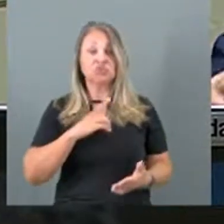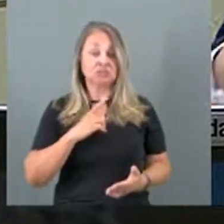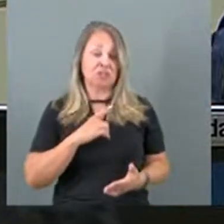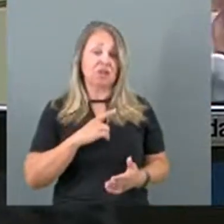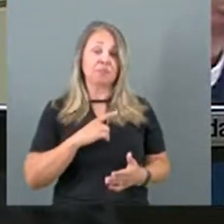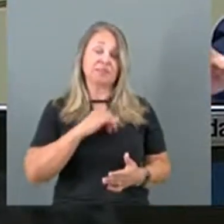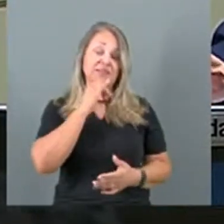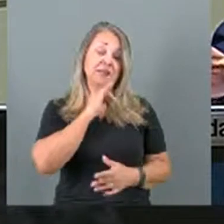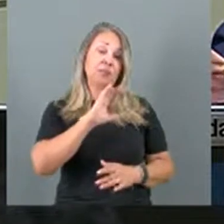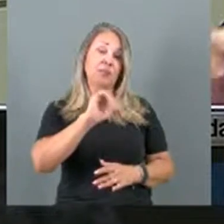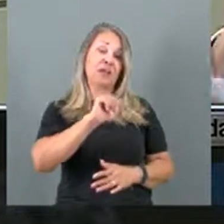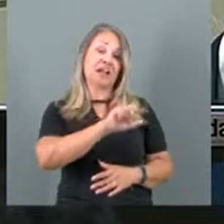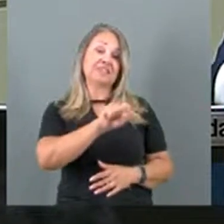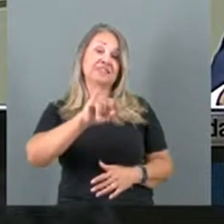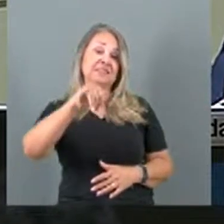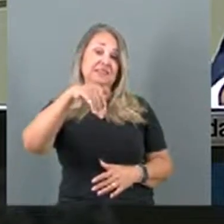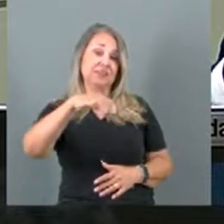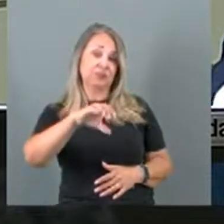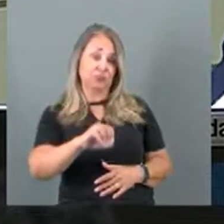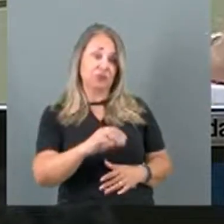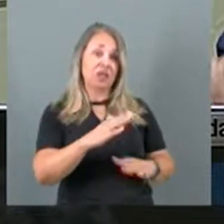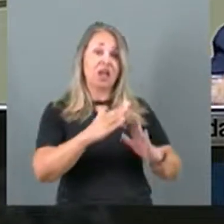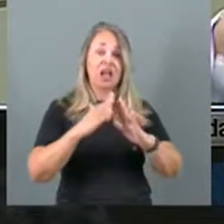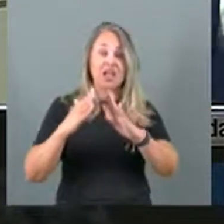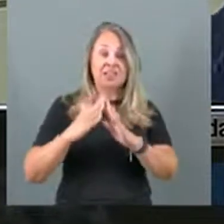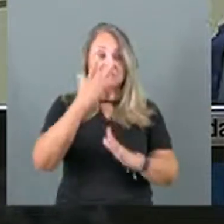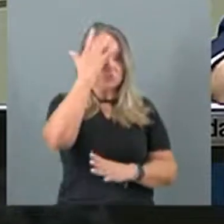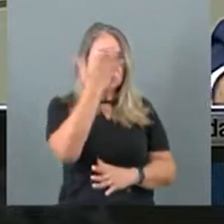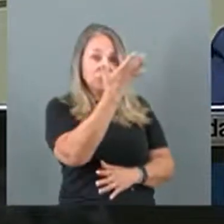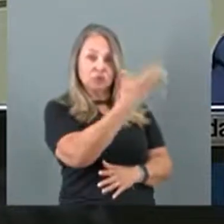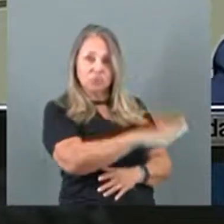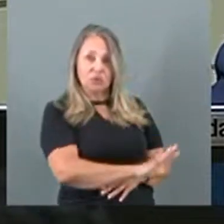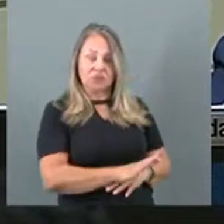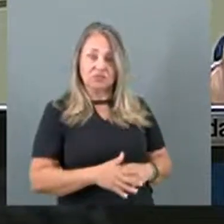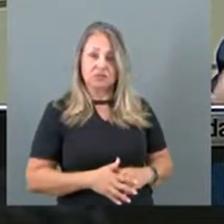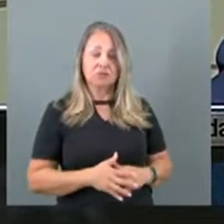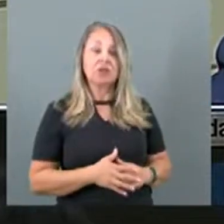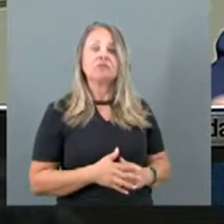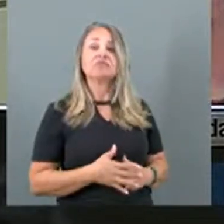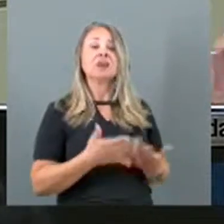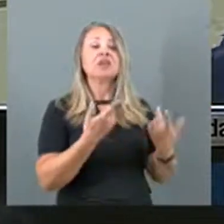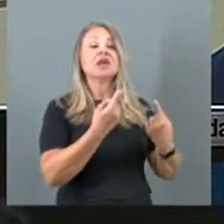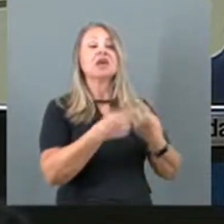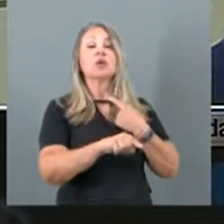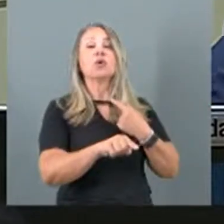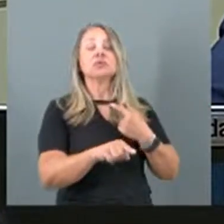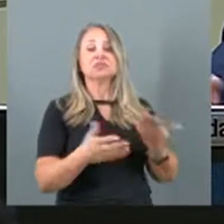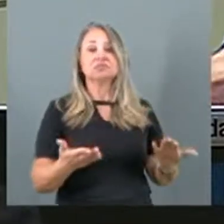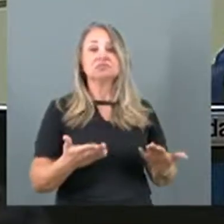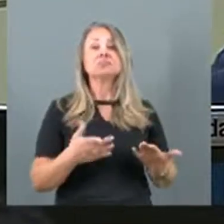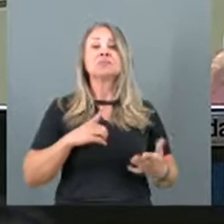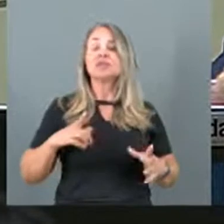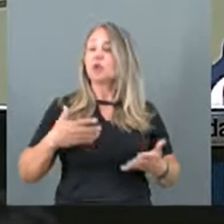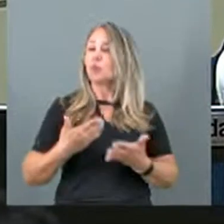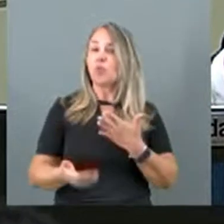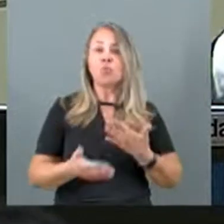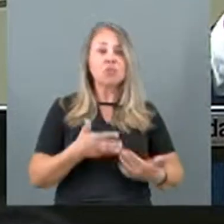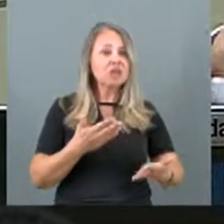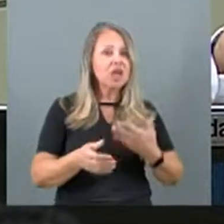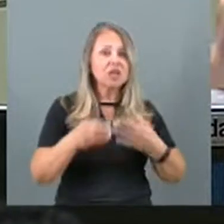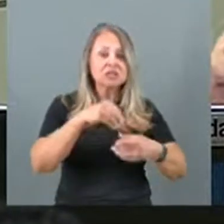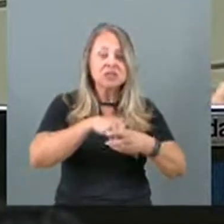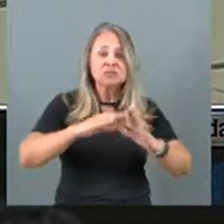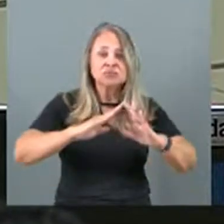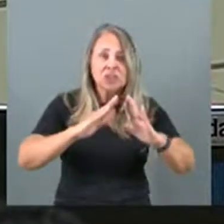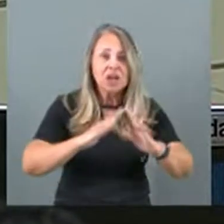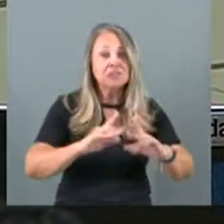em casa. Tem gente que é contra o cassino. Pessoal, dentro do iPad ou do celular tem um cassino que joga qualquer tipo de jogo que tem um cassino, só que de uma